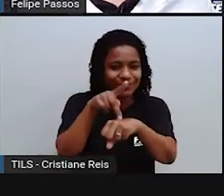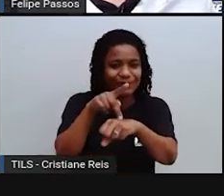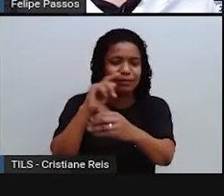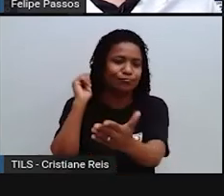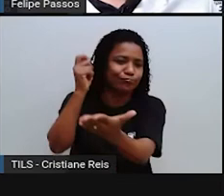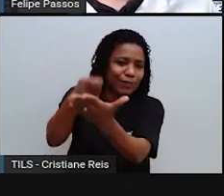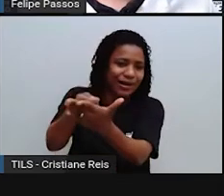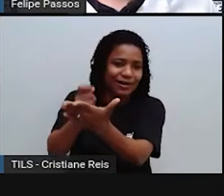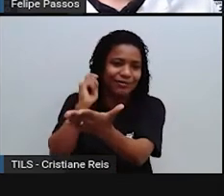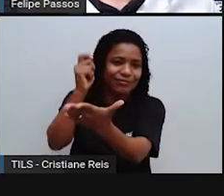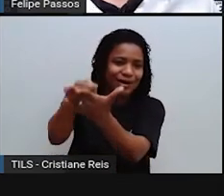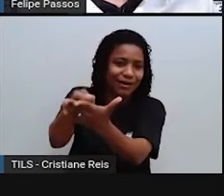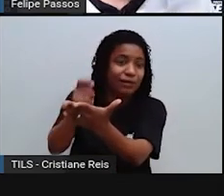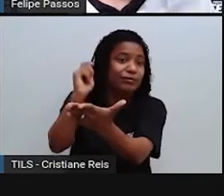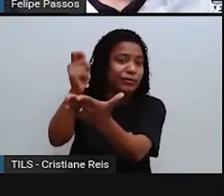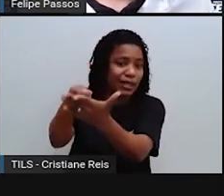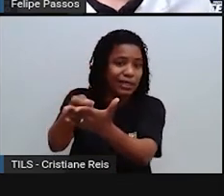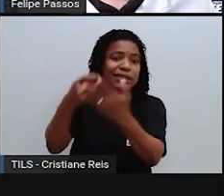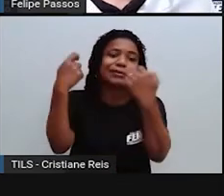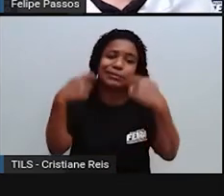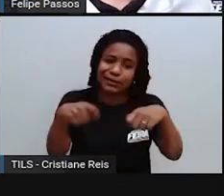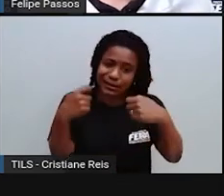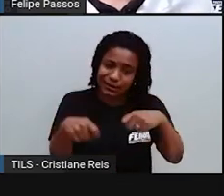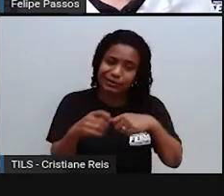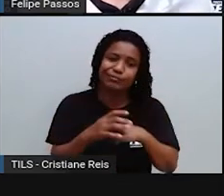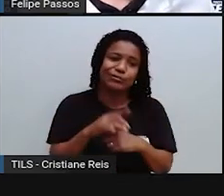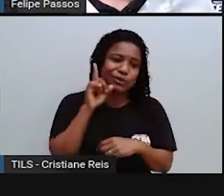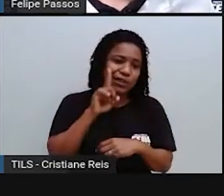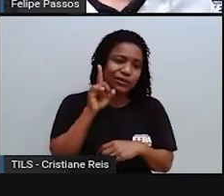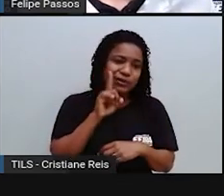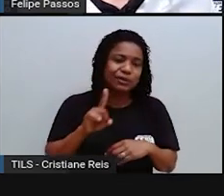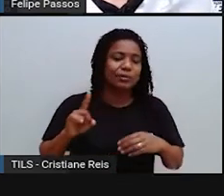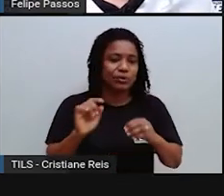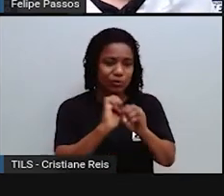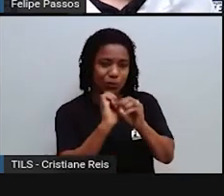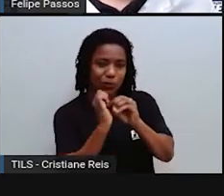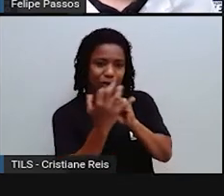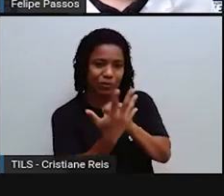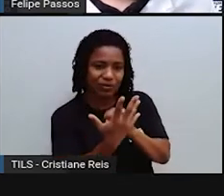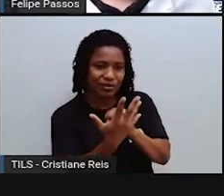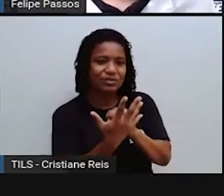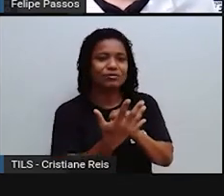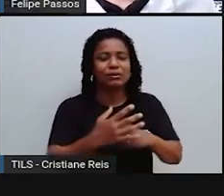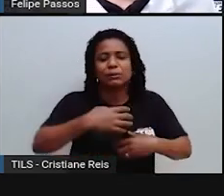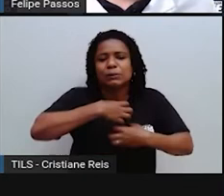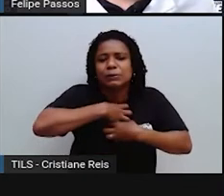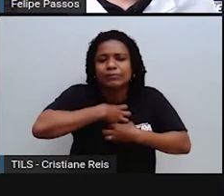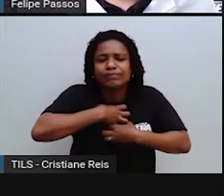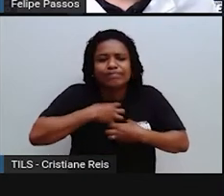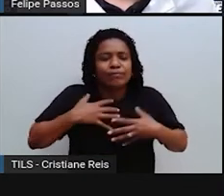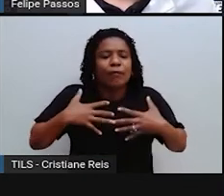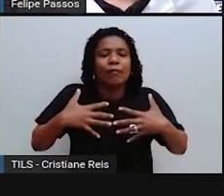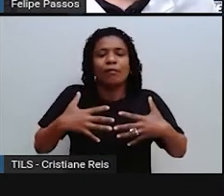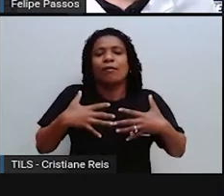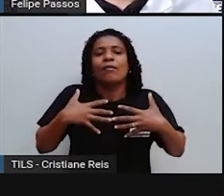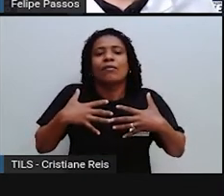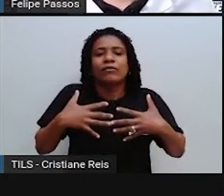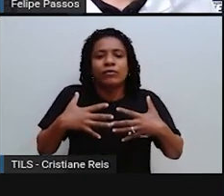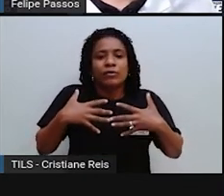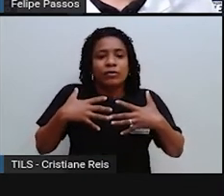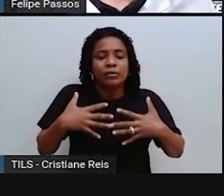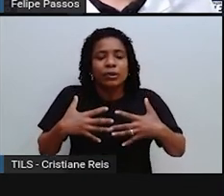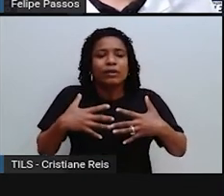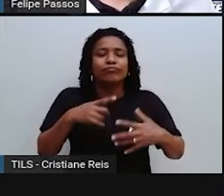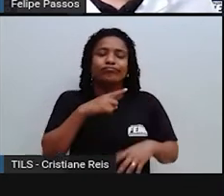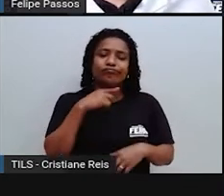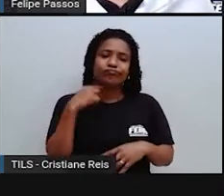morreram de COVID em casa nos Estados Unidos. Sabe por quê? Porque ela estava lá passando mal, mas ela não tinha dinheiro